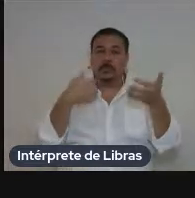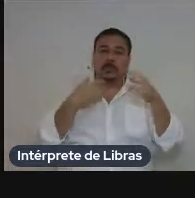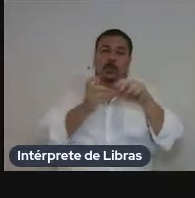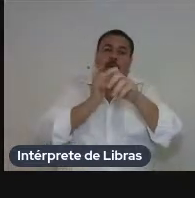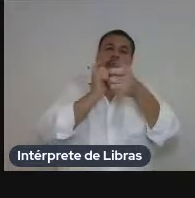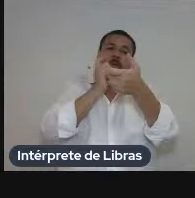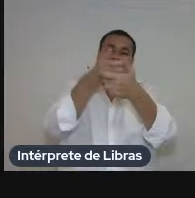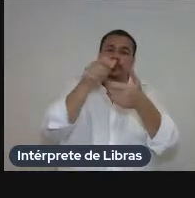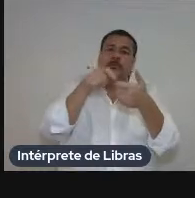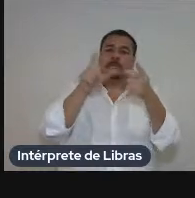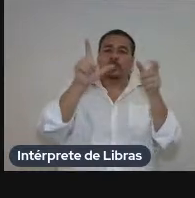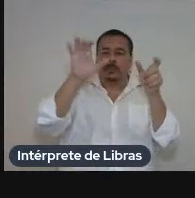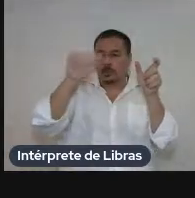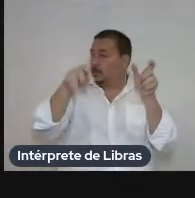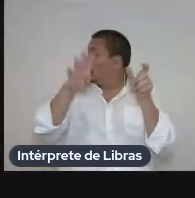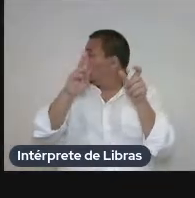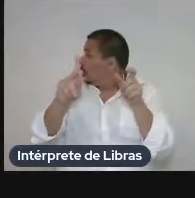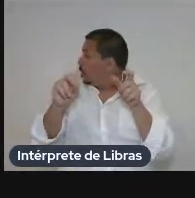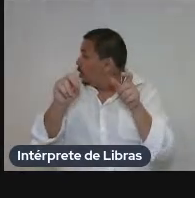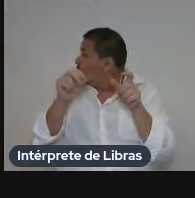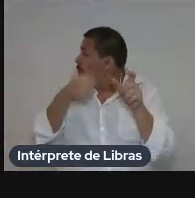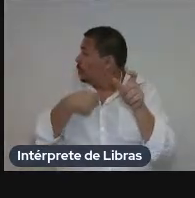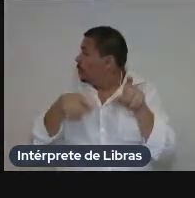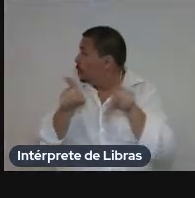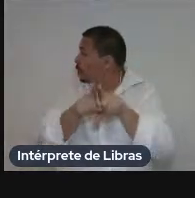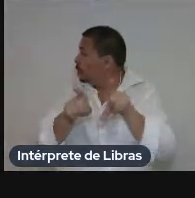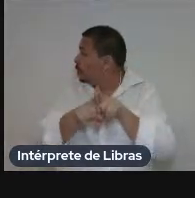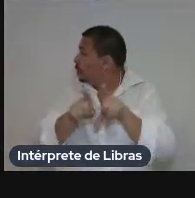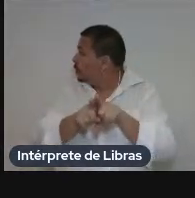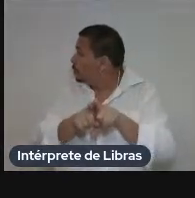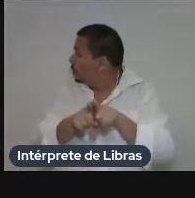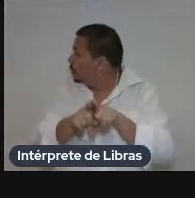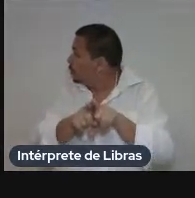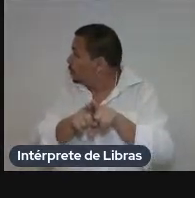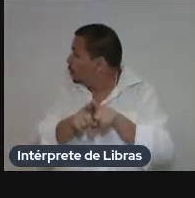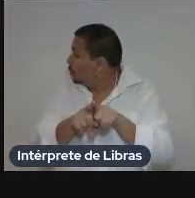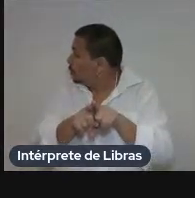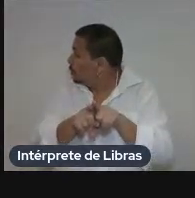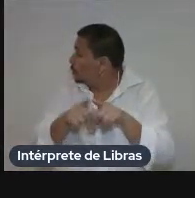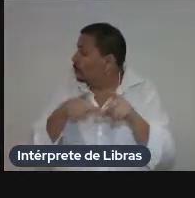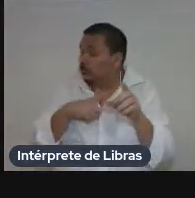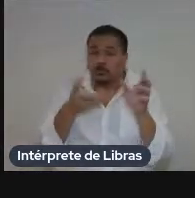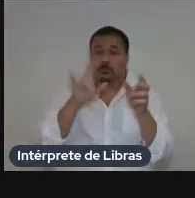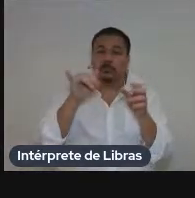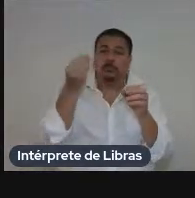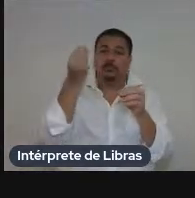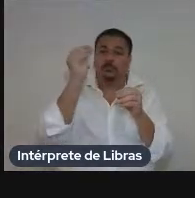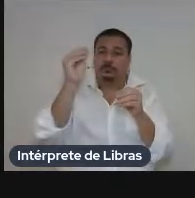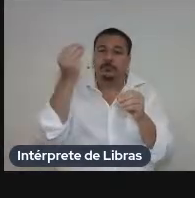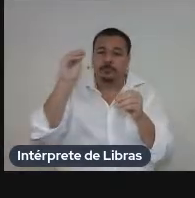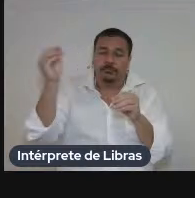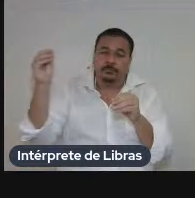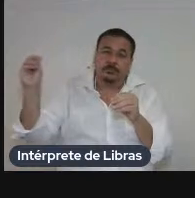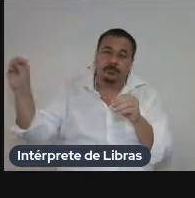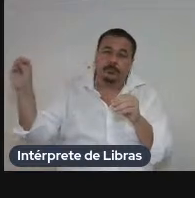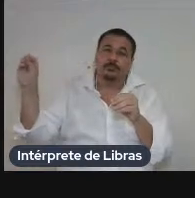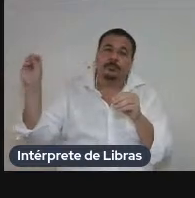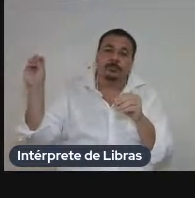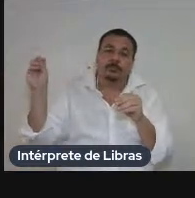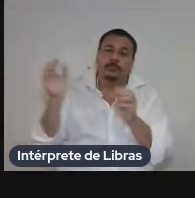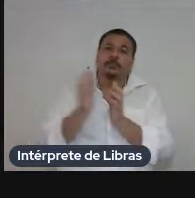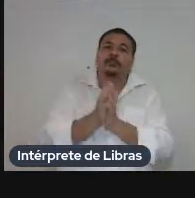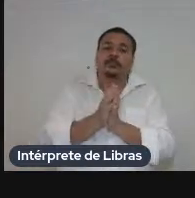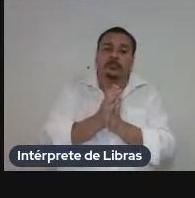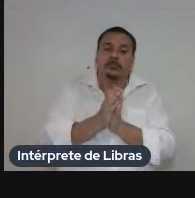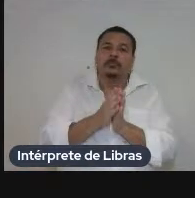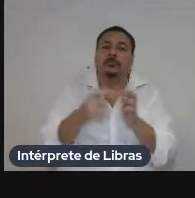todas essas tags digamos assim vão aparecer aqui então nós podemos